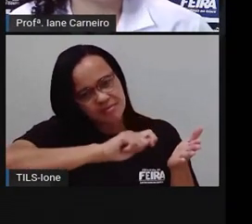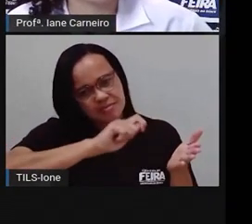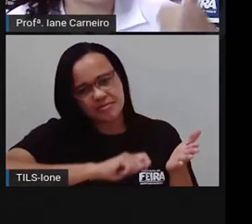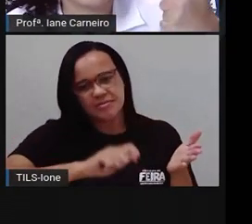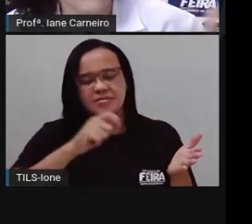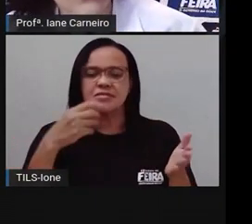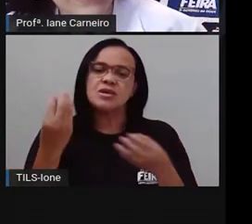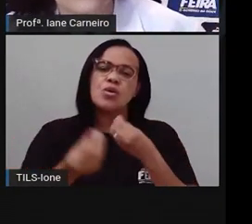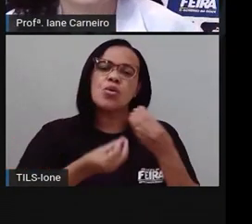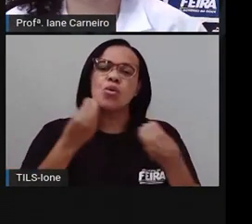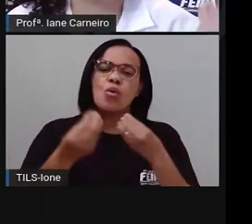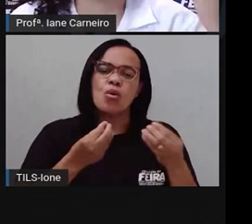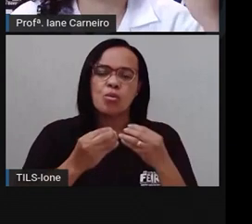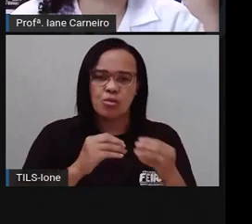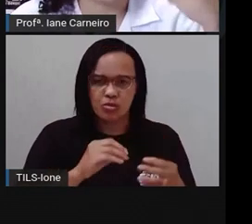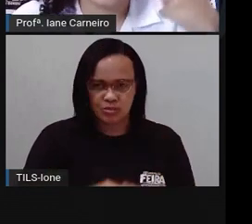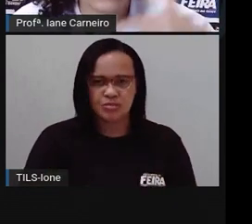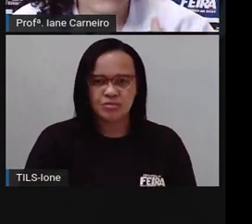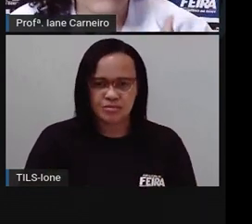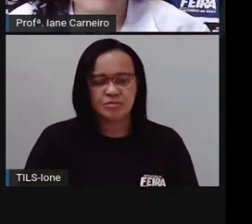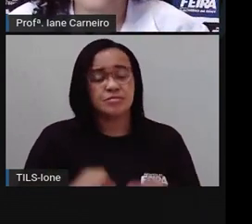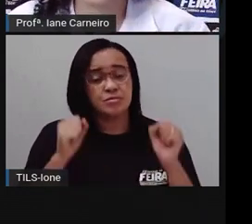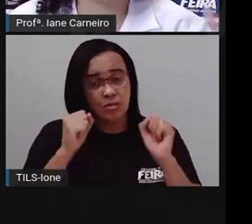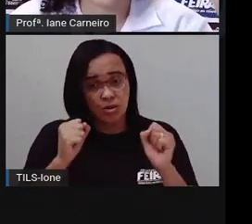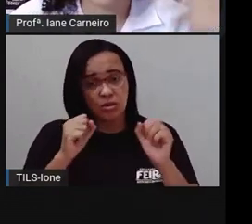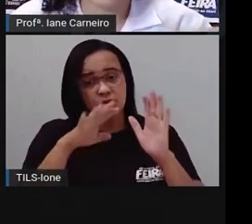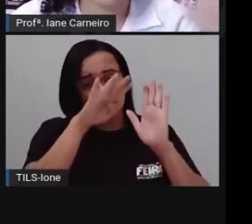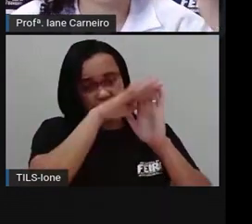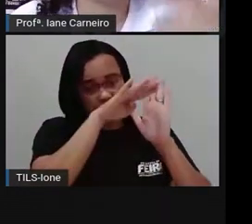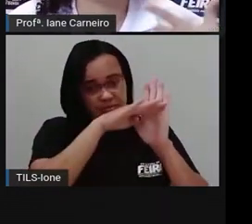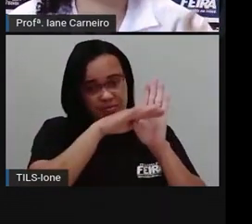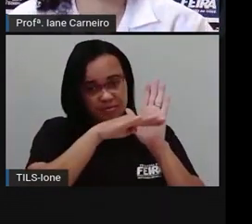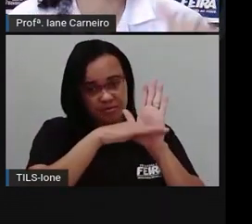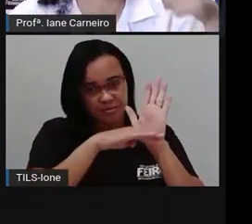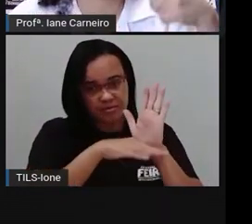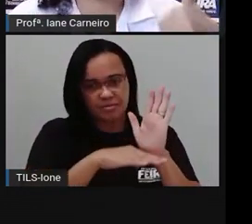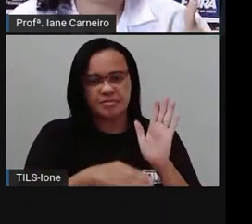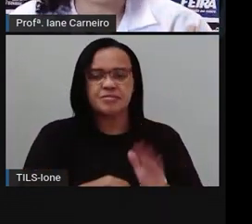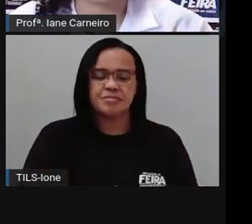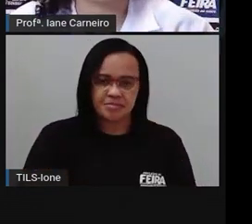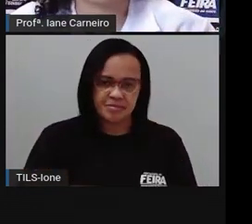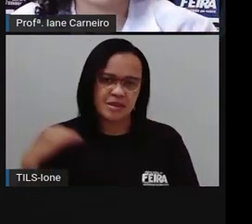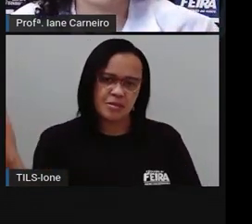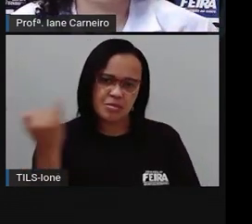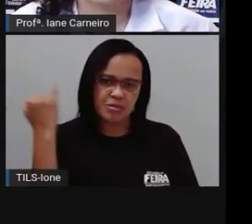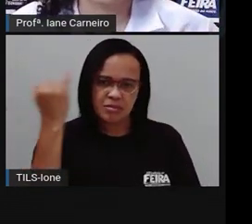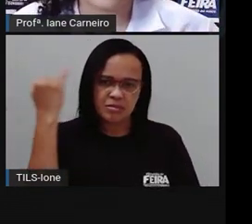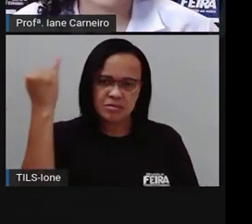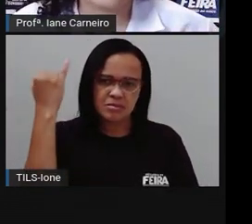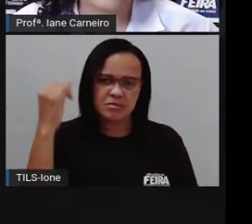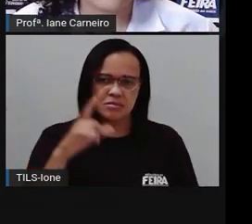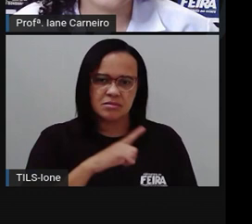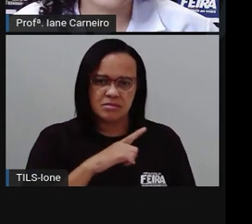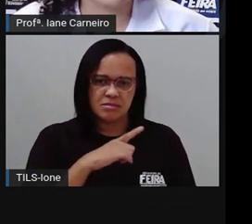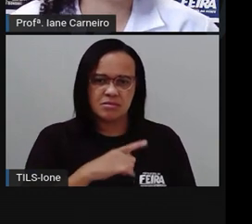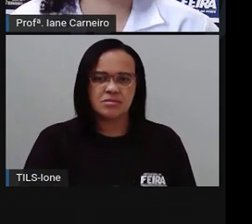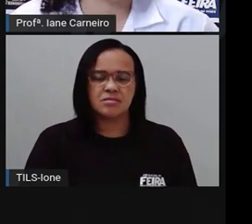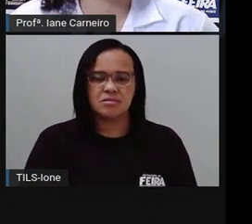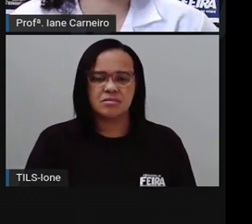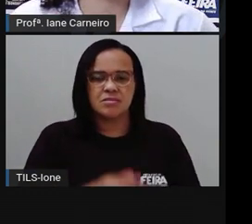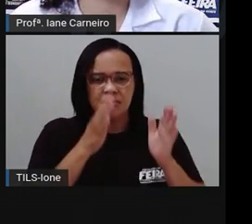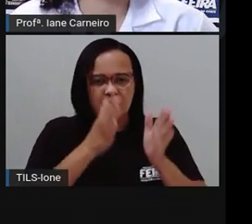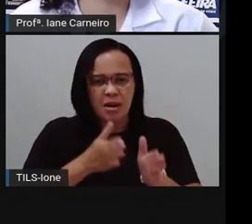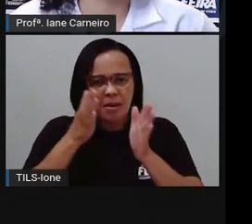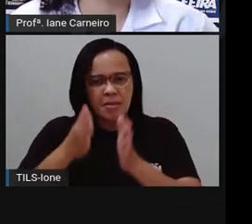Vocês podem brincar de forca. Podem fazer a lista que a já... A Pró já conversou com vocês como é importante, tá bom? E aqui a ordem que eles